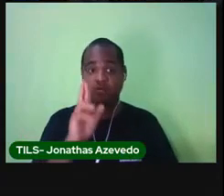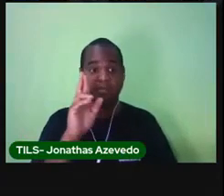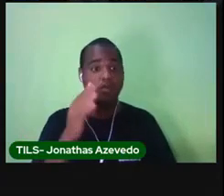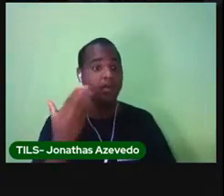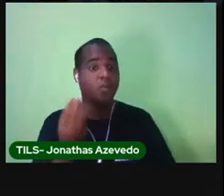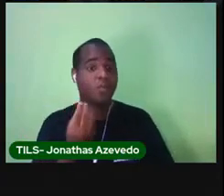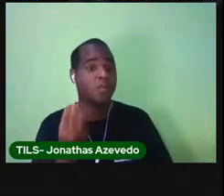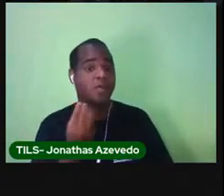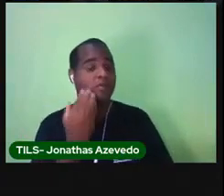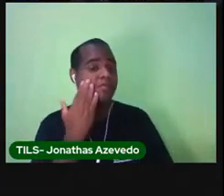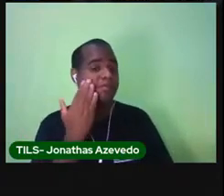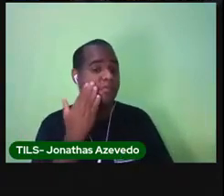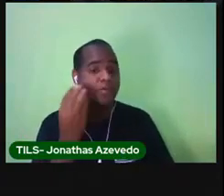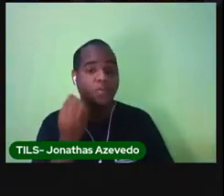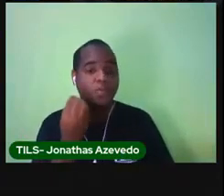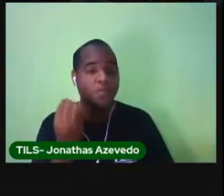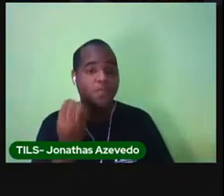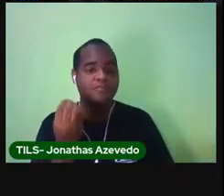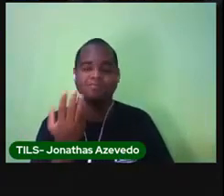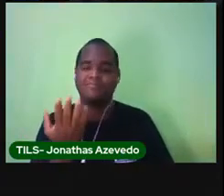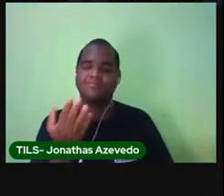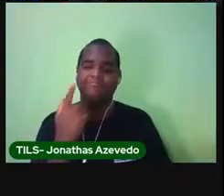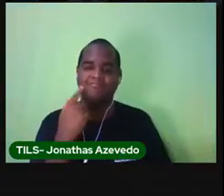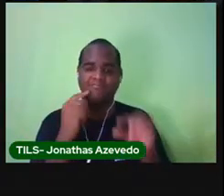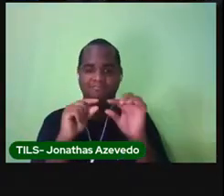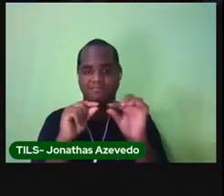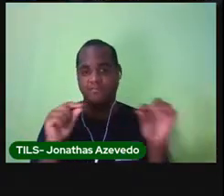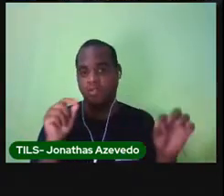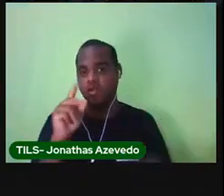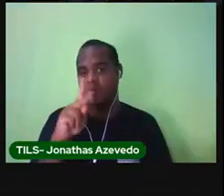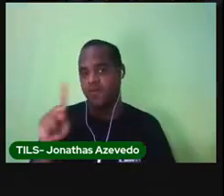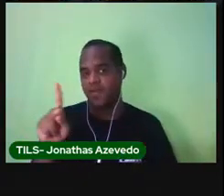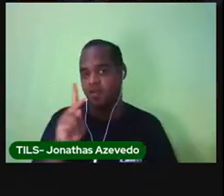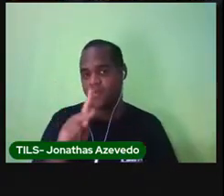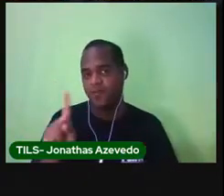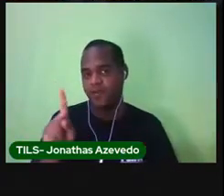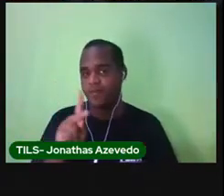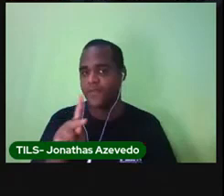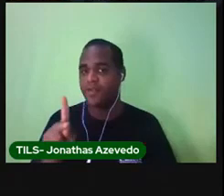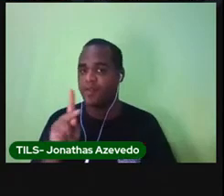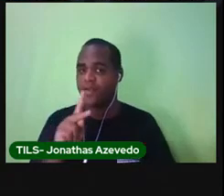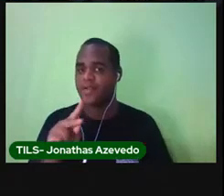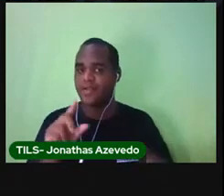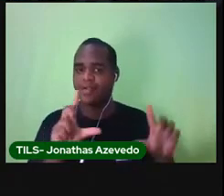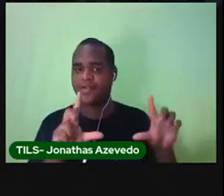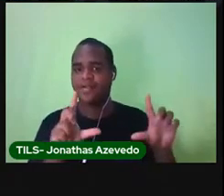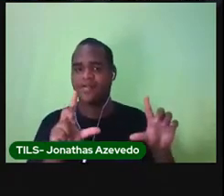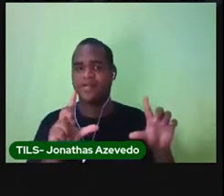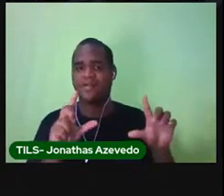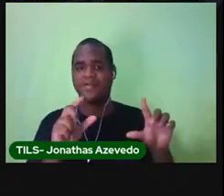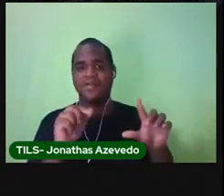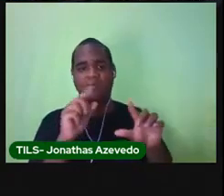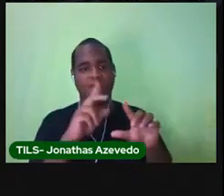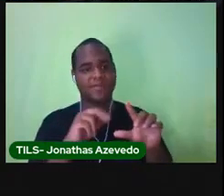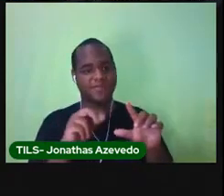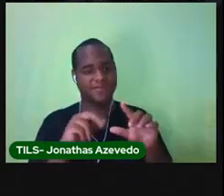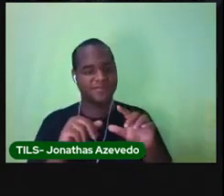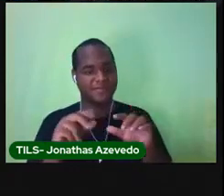sabe que é uma mulher? Porque ali tem um desenho de uma professora com um quadro e tem bem assim.